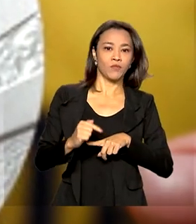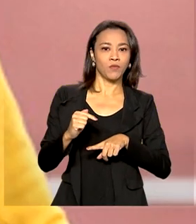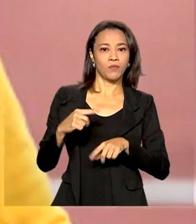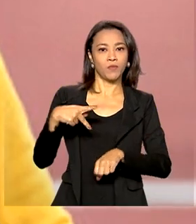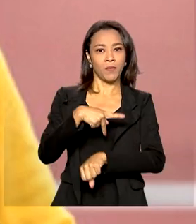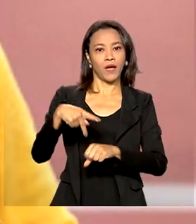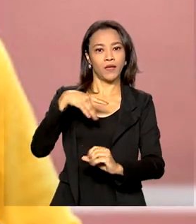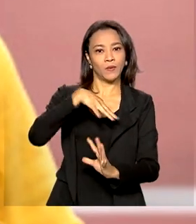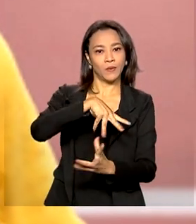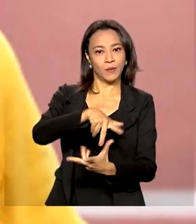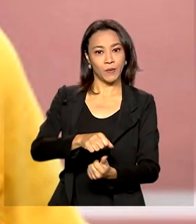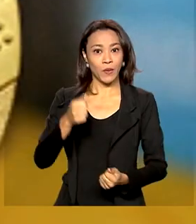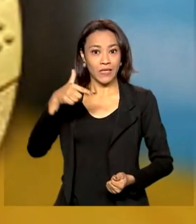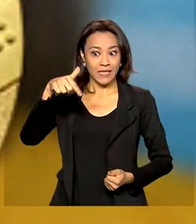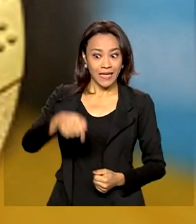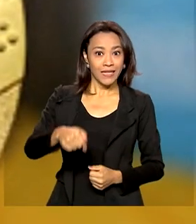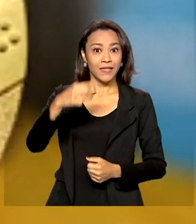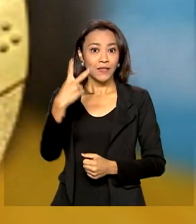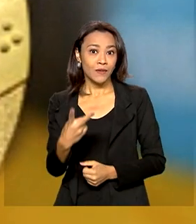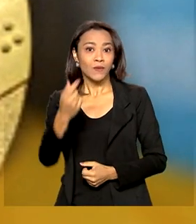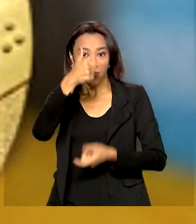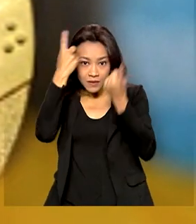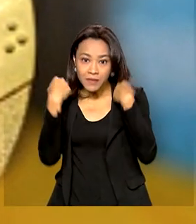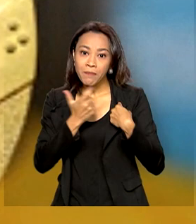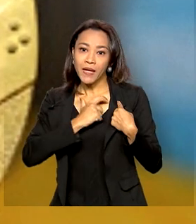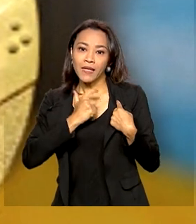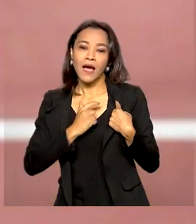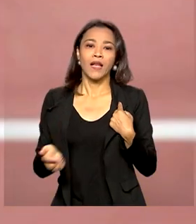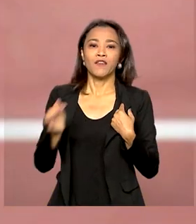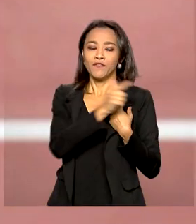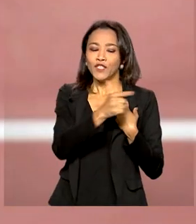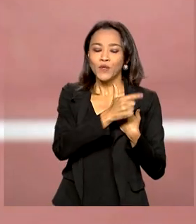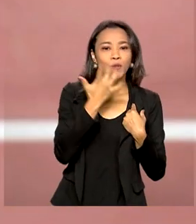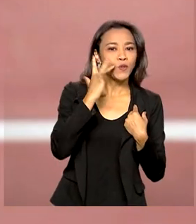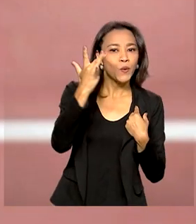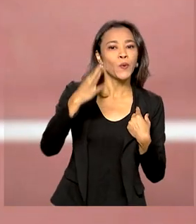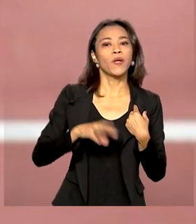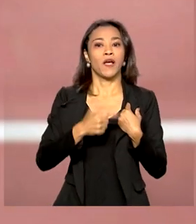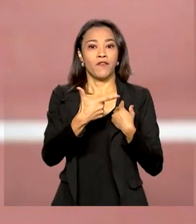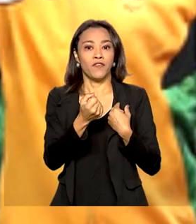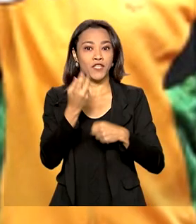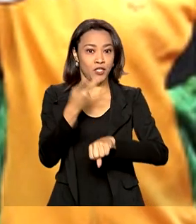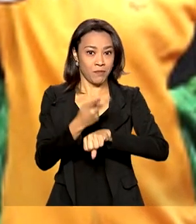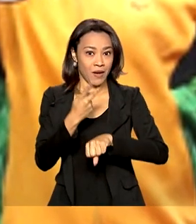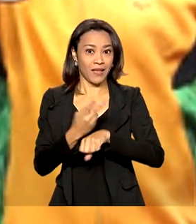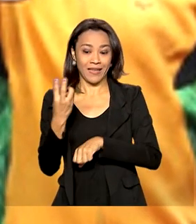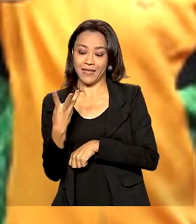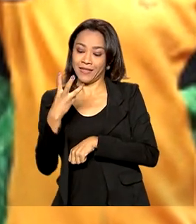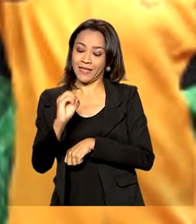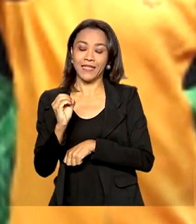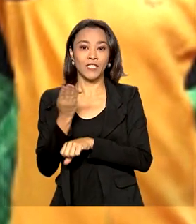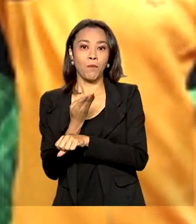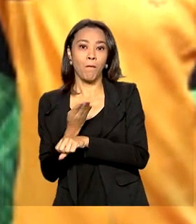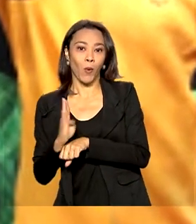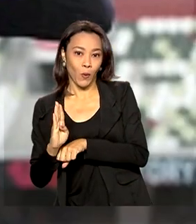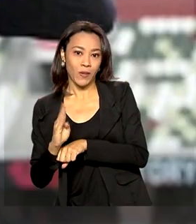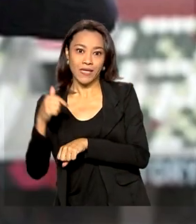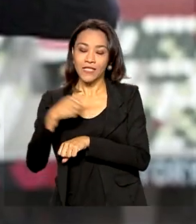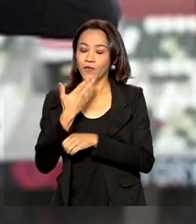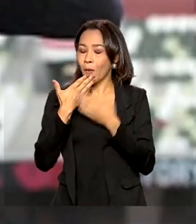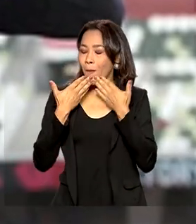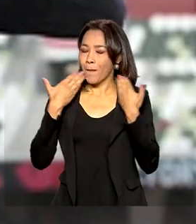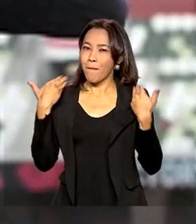conquista de 72 medalhas no total, 22 de ouro, 20 de prata e 30 de bronze. Essa foi a melhor